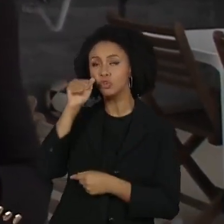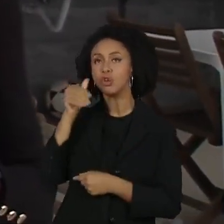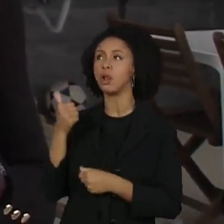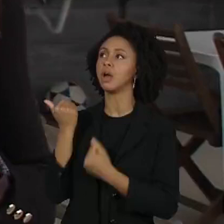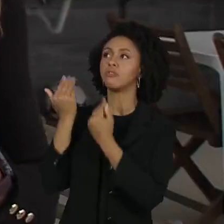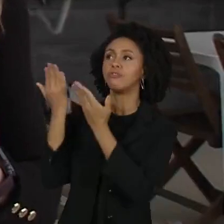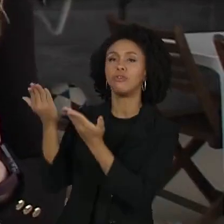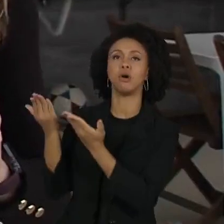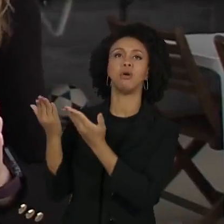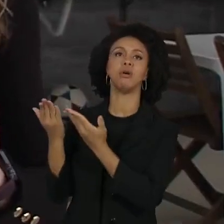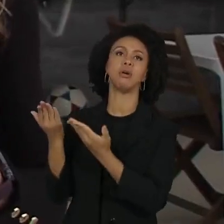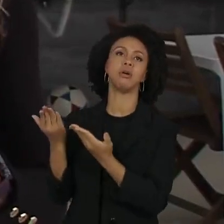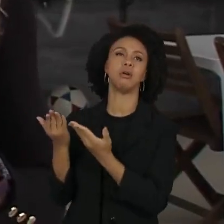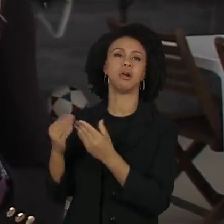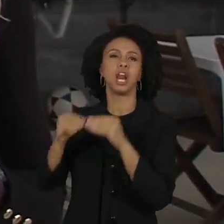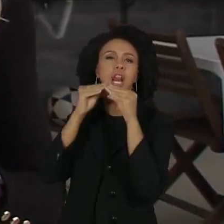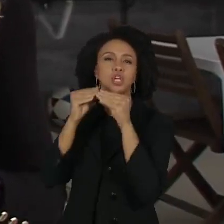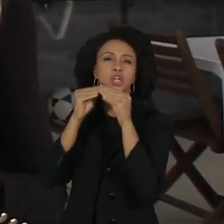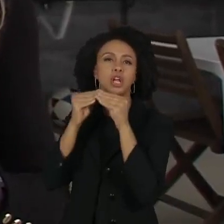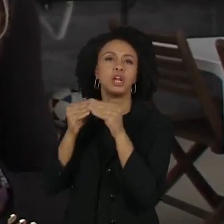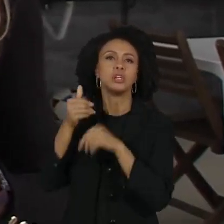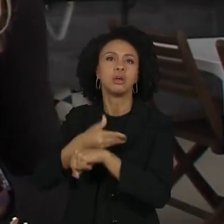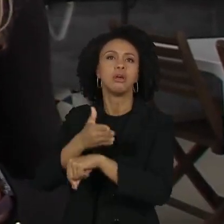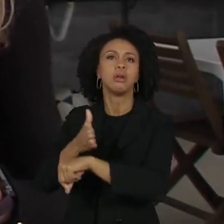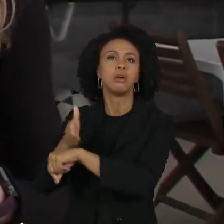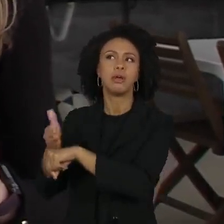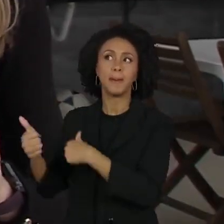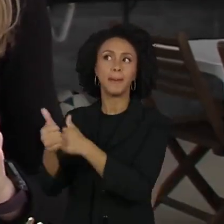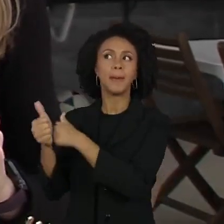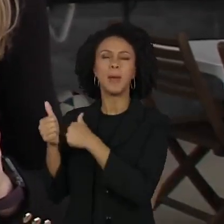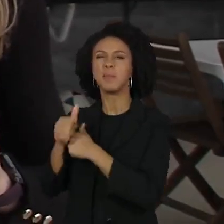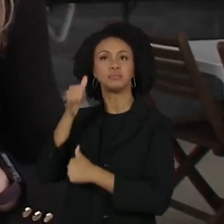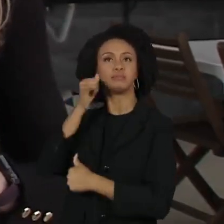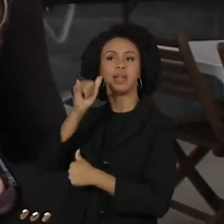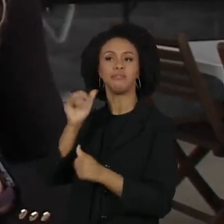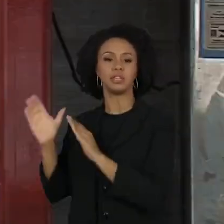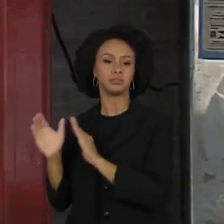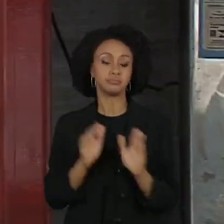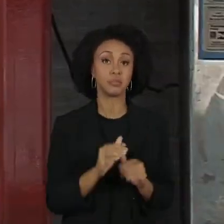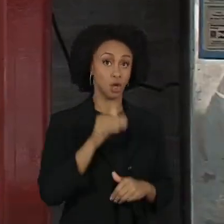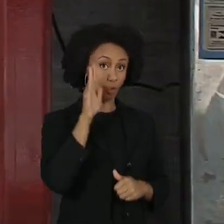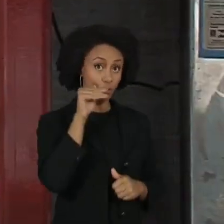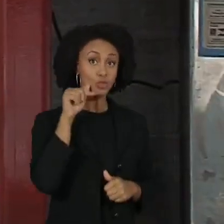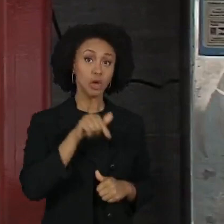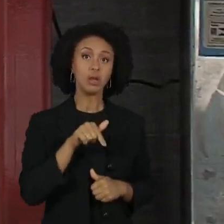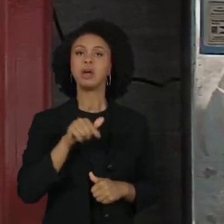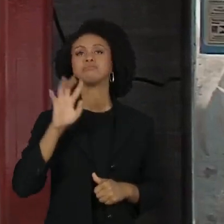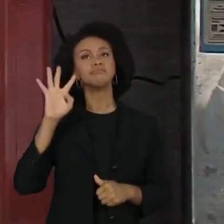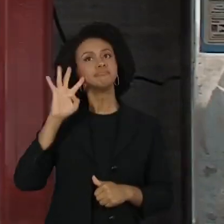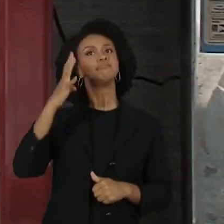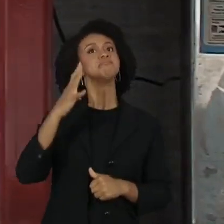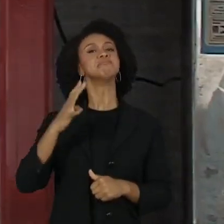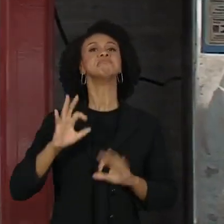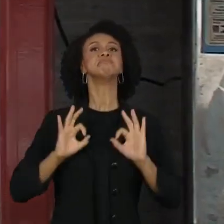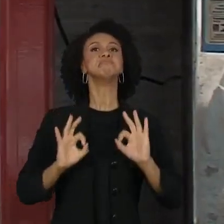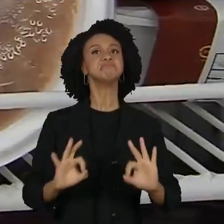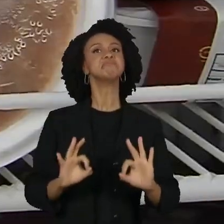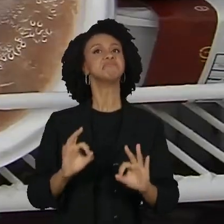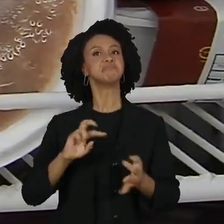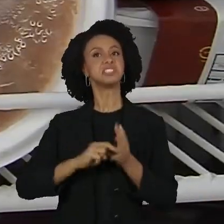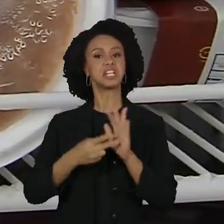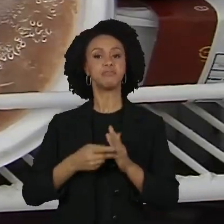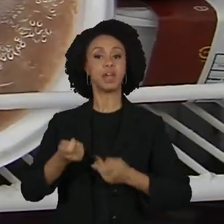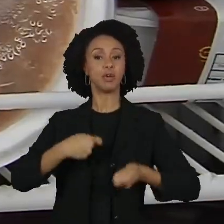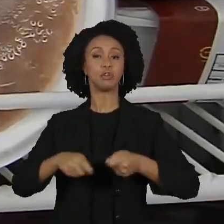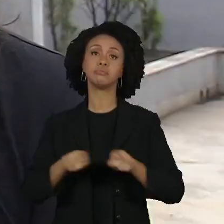frequência em redes de fast food, que tem restaurantes próximos. Para os colaboradores, a solução virou sinônimo de economia